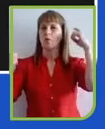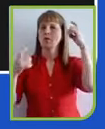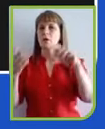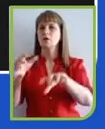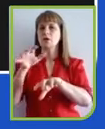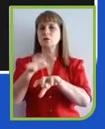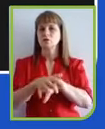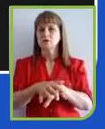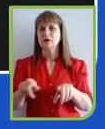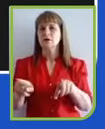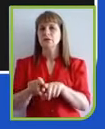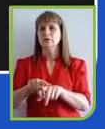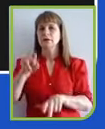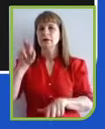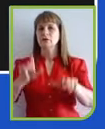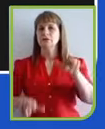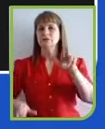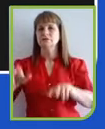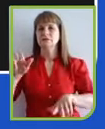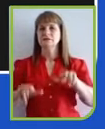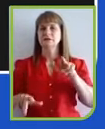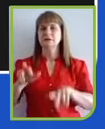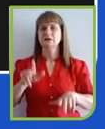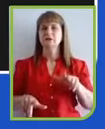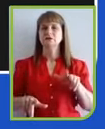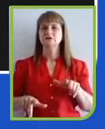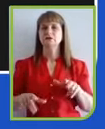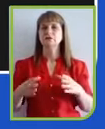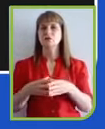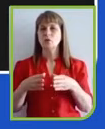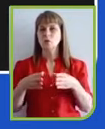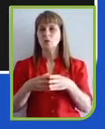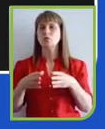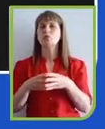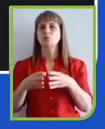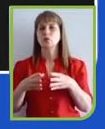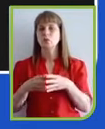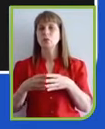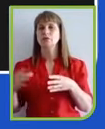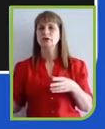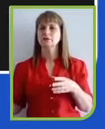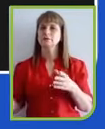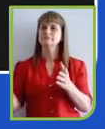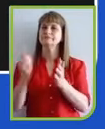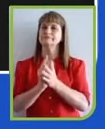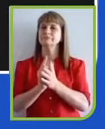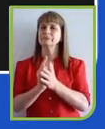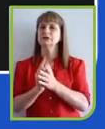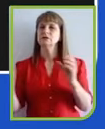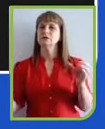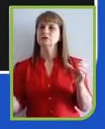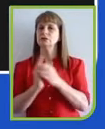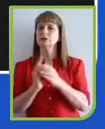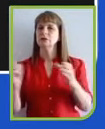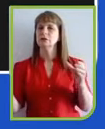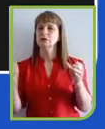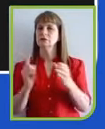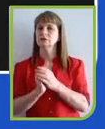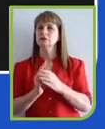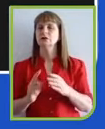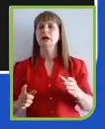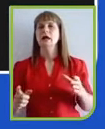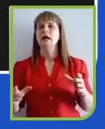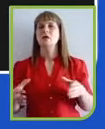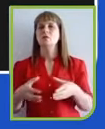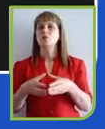é a turma que está vindo aí e a turma que, segundo o Fórum Econômico Mundial, é a turma que vai